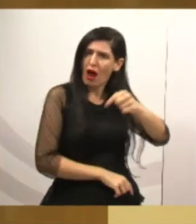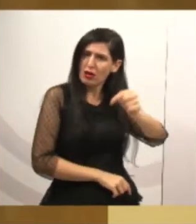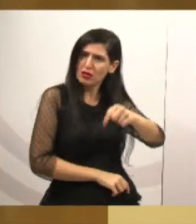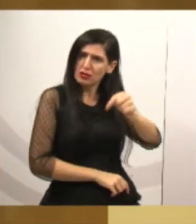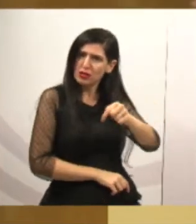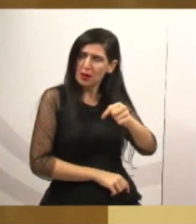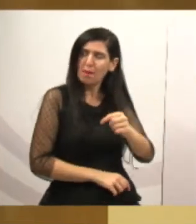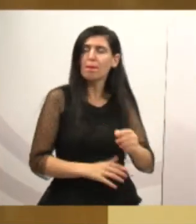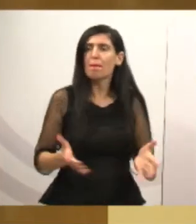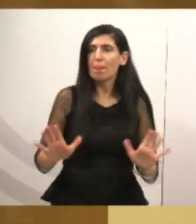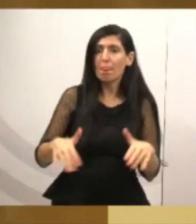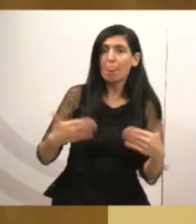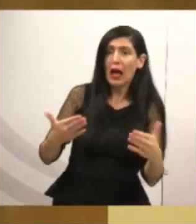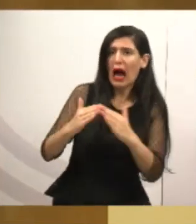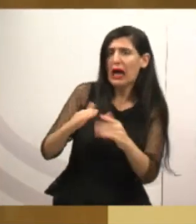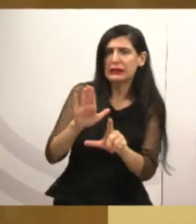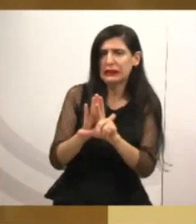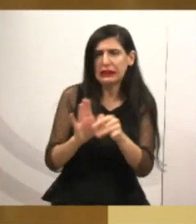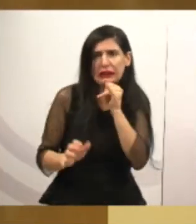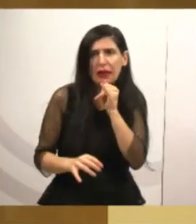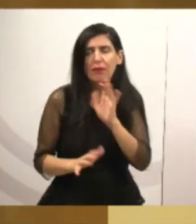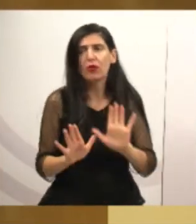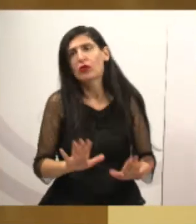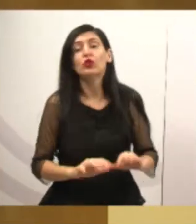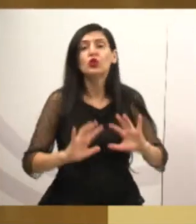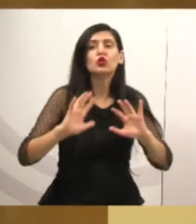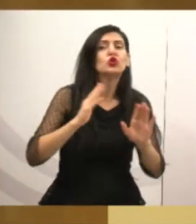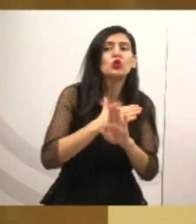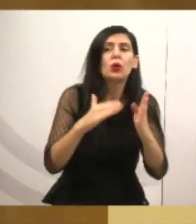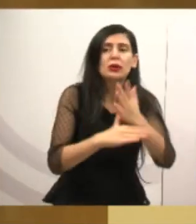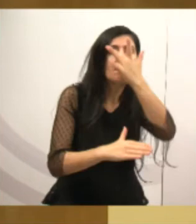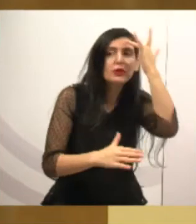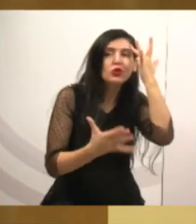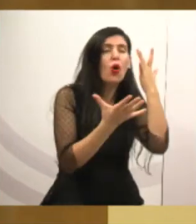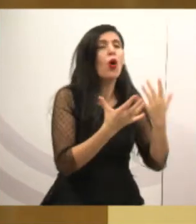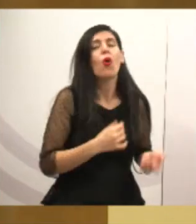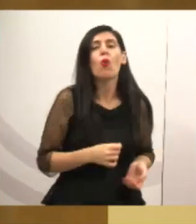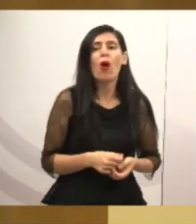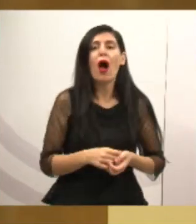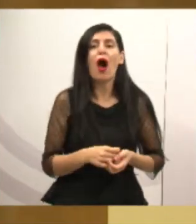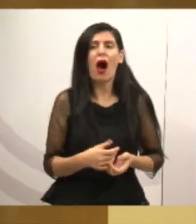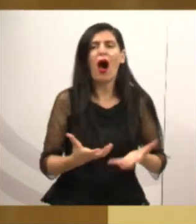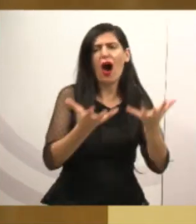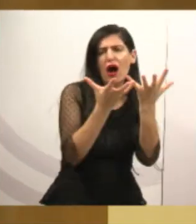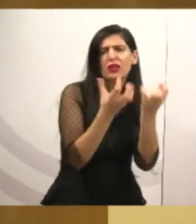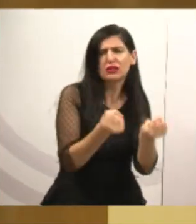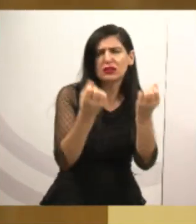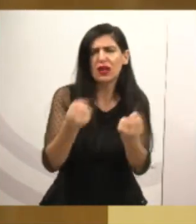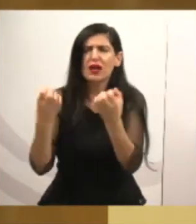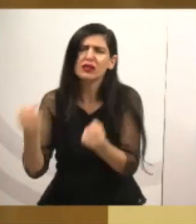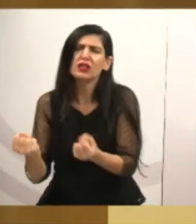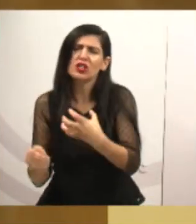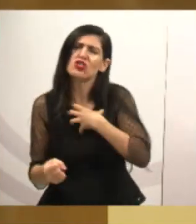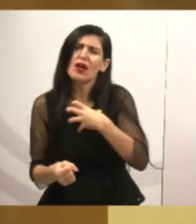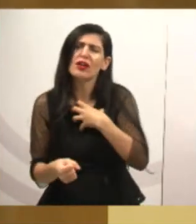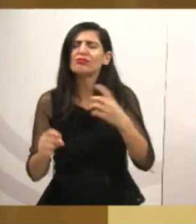faça, você não vai agradar todo mundo. Mas você vai ser cobrado. E o povo tem que começar a